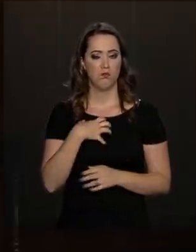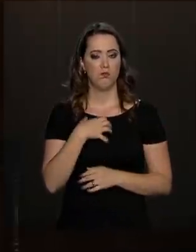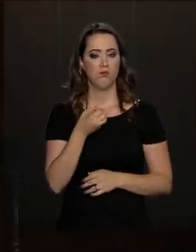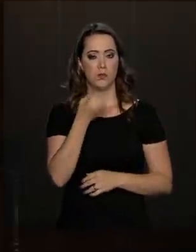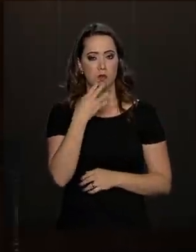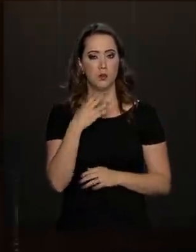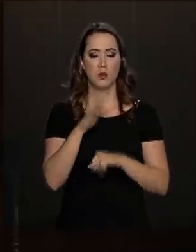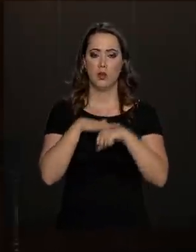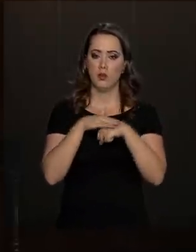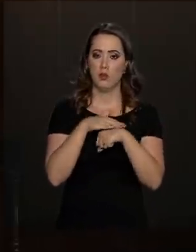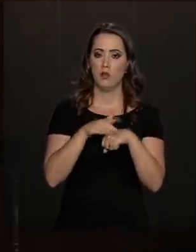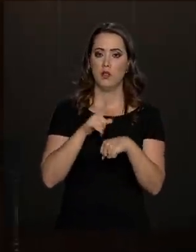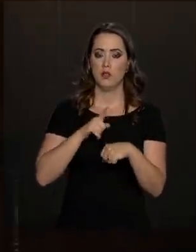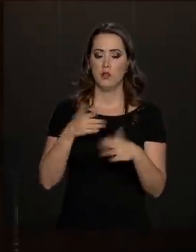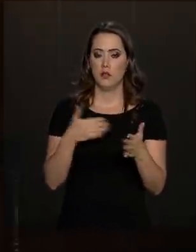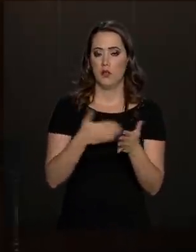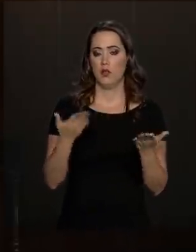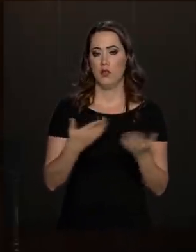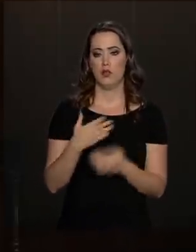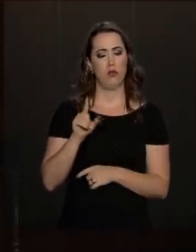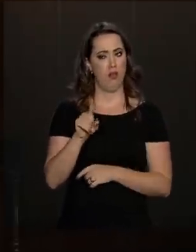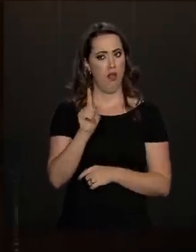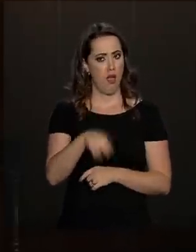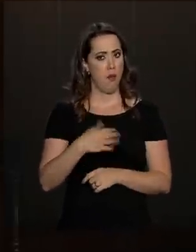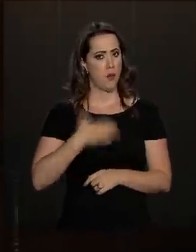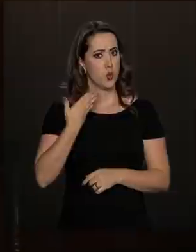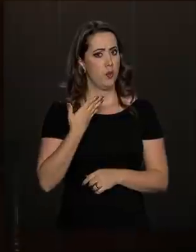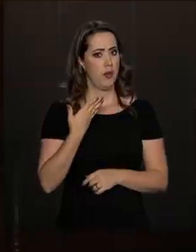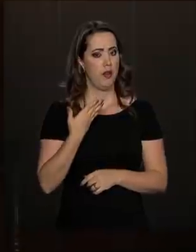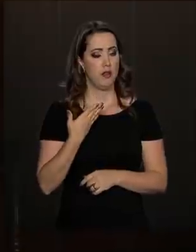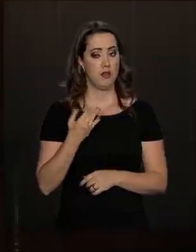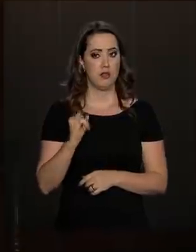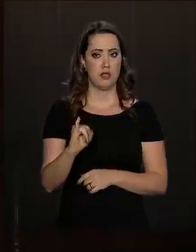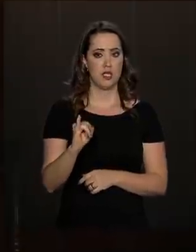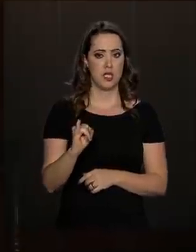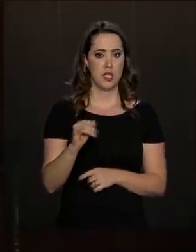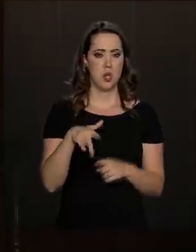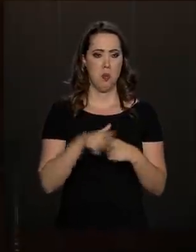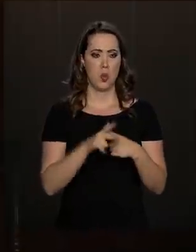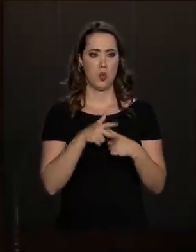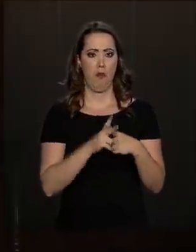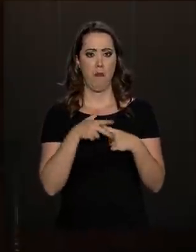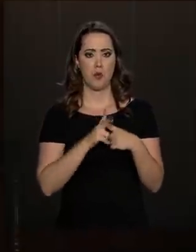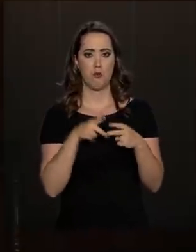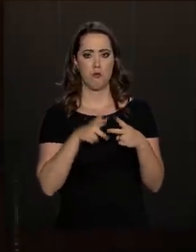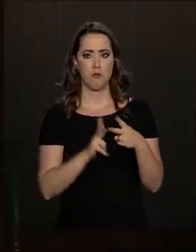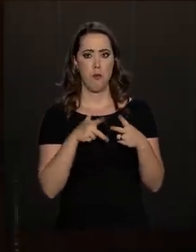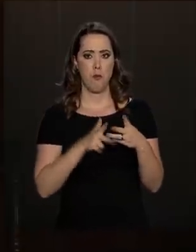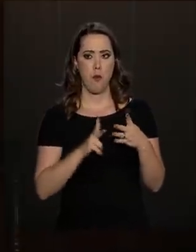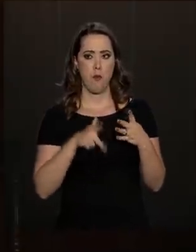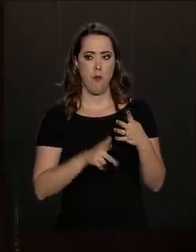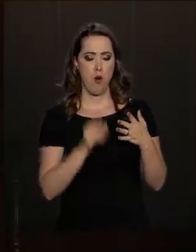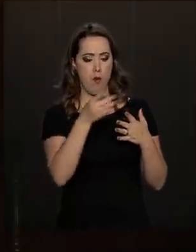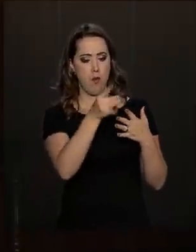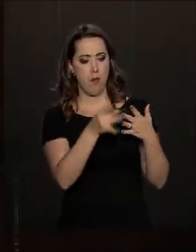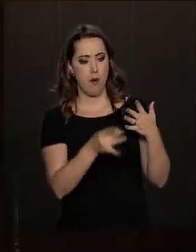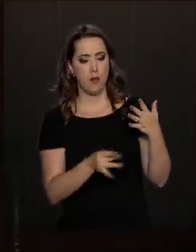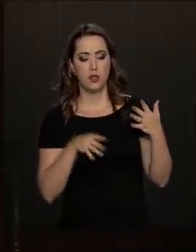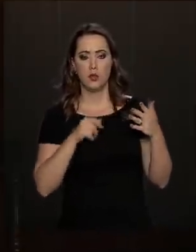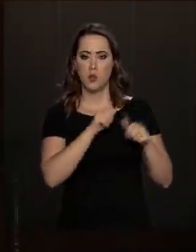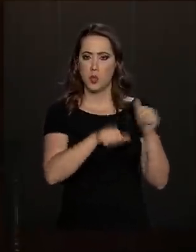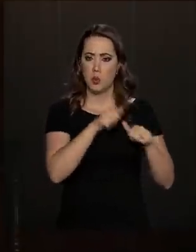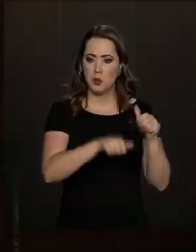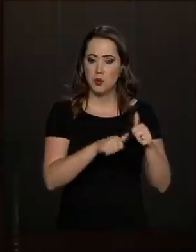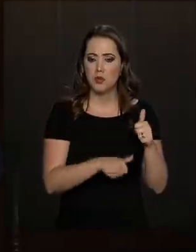conversas que tenho tido até agora. Vai ser uma surpresa muito grande para mim se mexerem muito nesse projeto. E aí, voltando à sua pergunta,